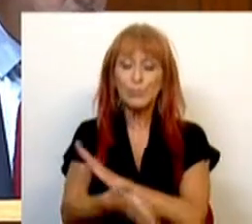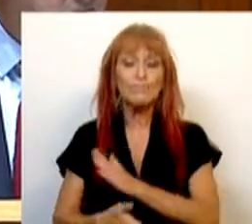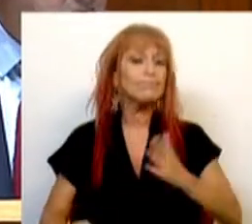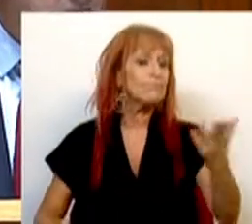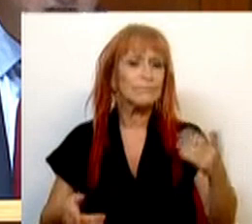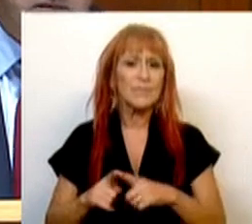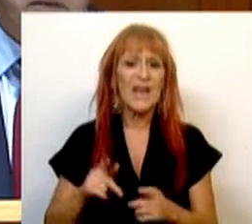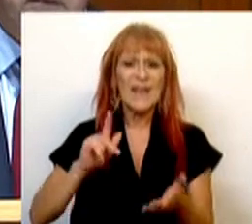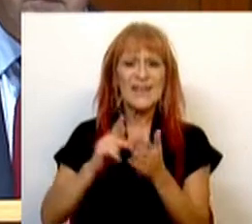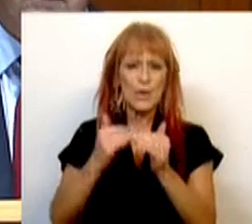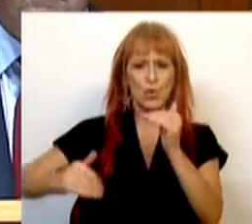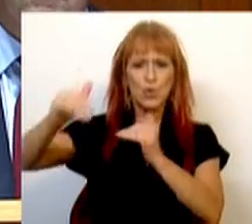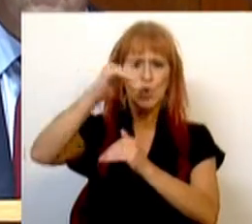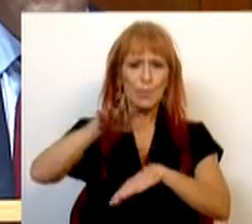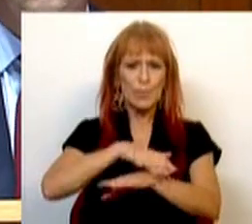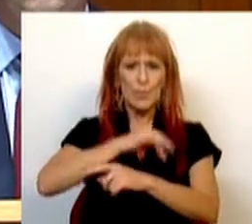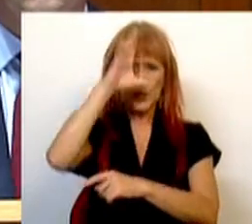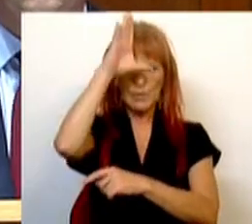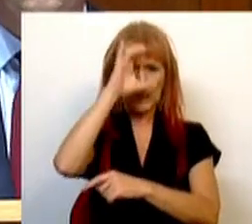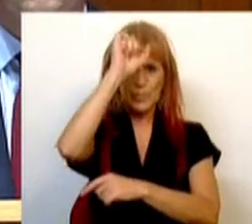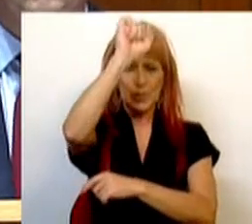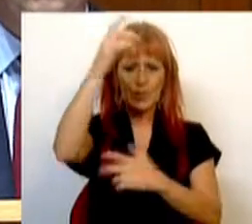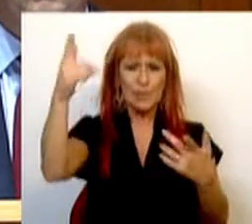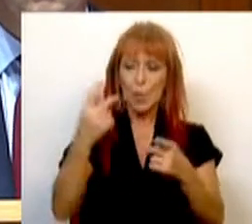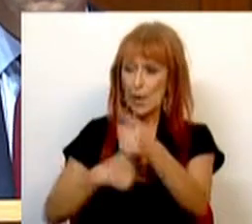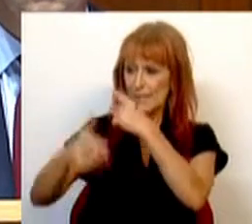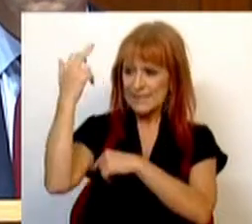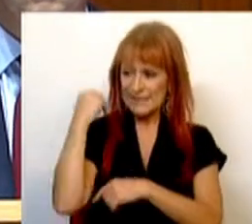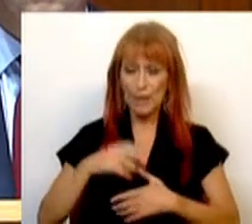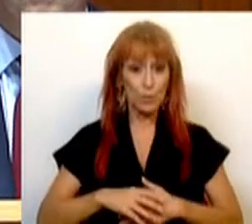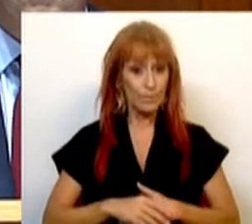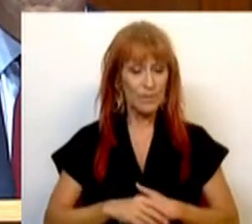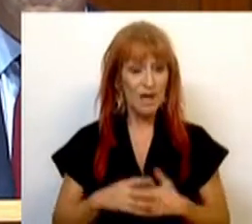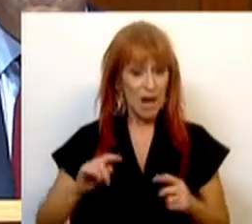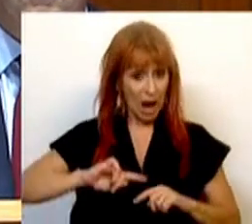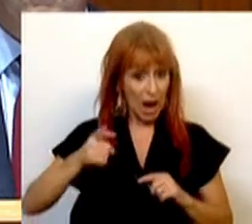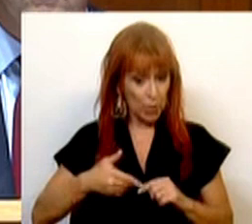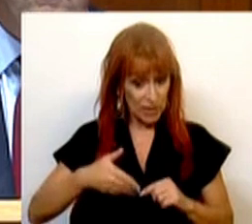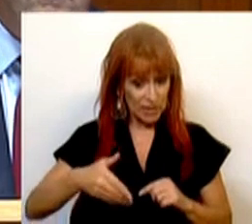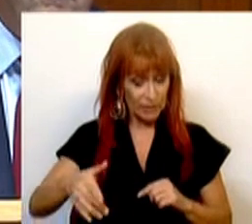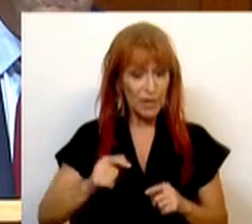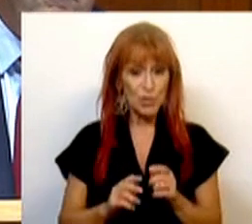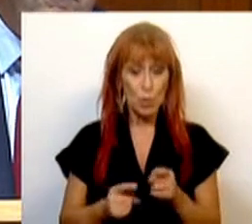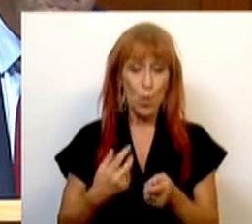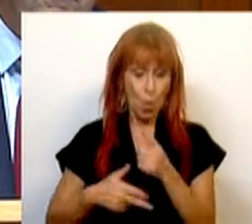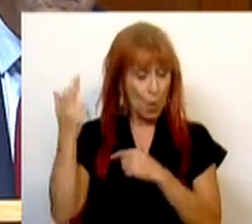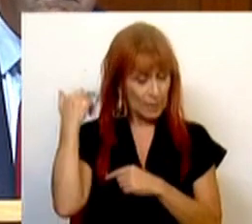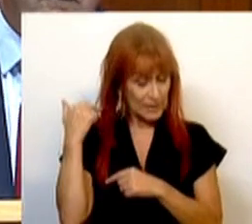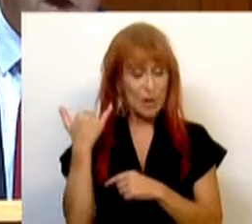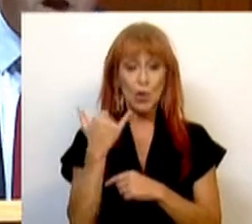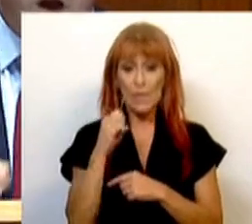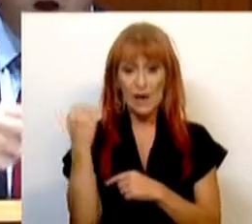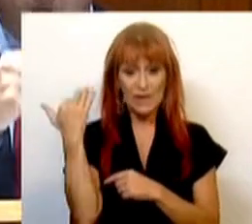como técnico superior para a administração pública o ano passado. Este ano vai ter, em